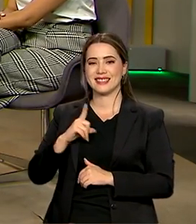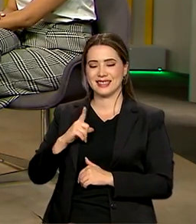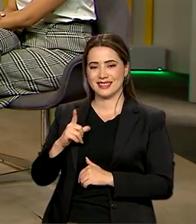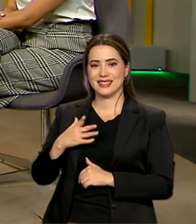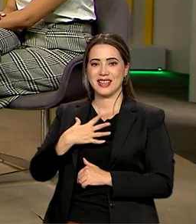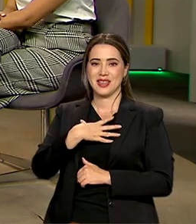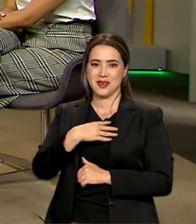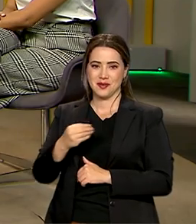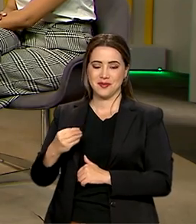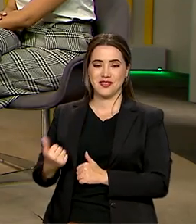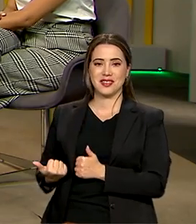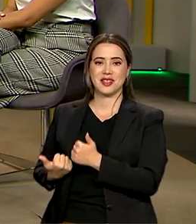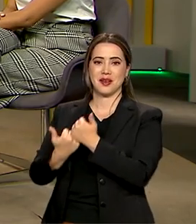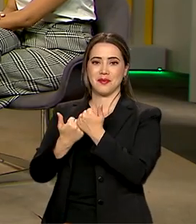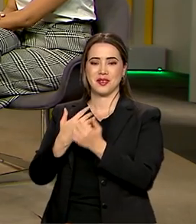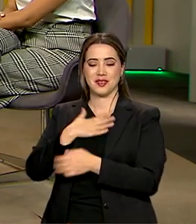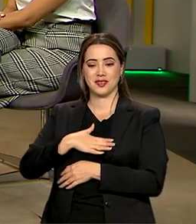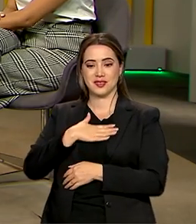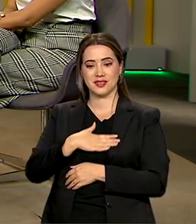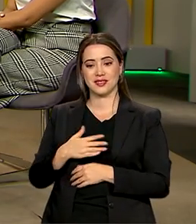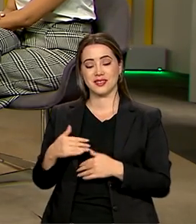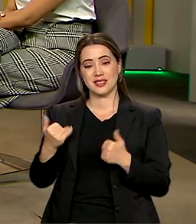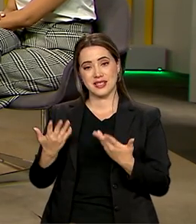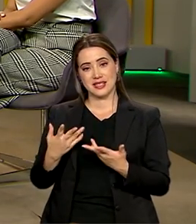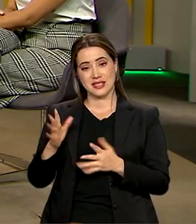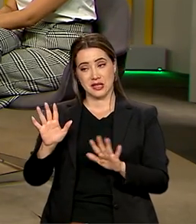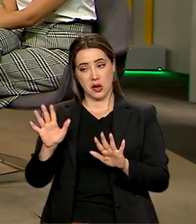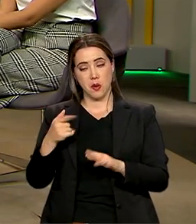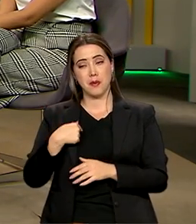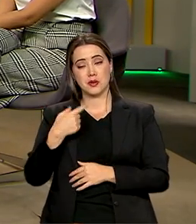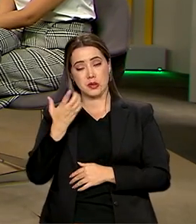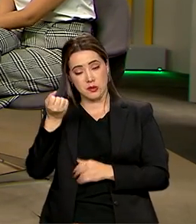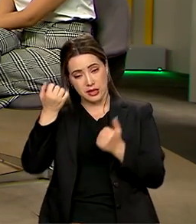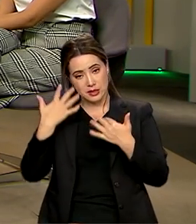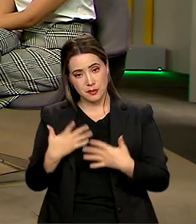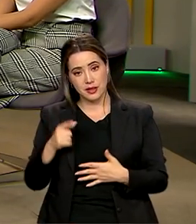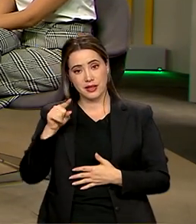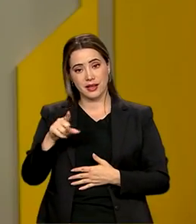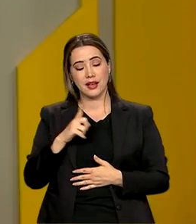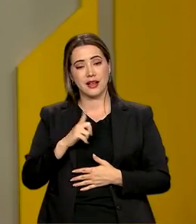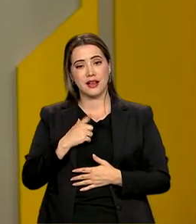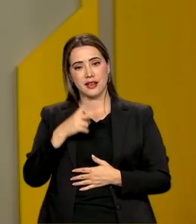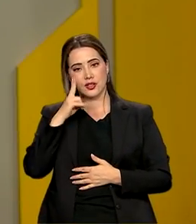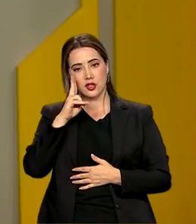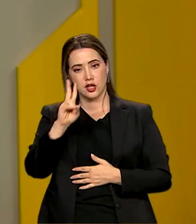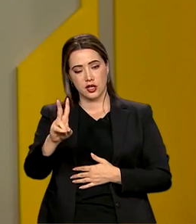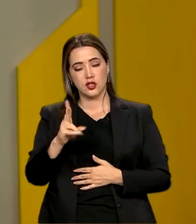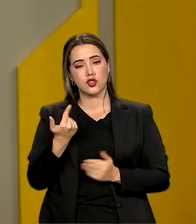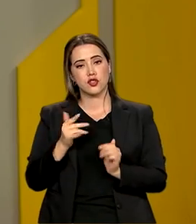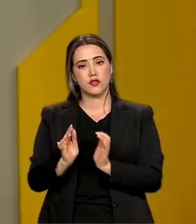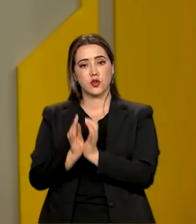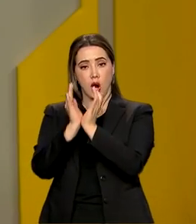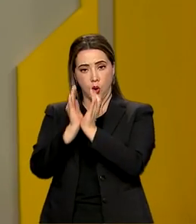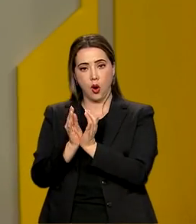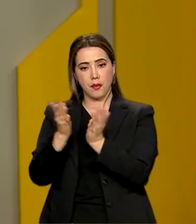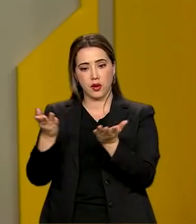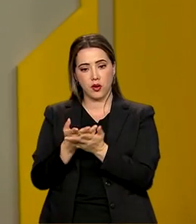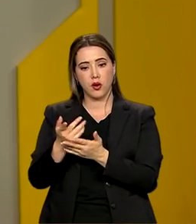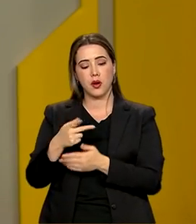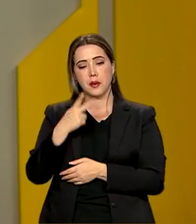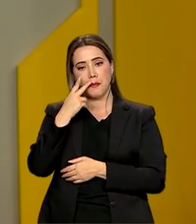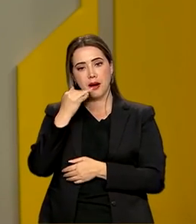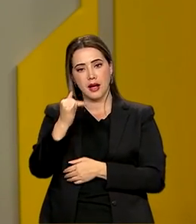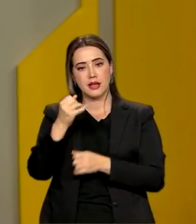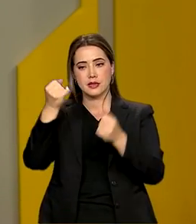Mas o que queria dizer é que a gente viu aí nas transmissões, na cobertura dessa Copa agora, depoimentos de pais falando das filhas, né?